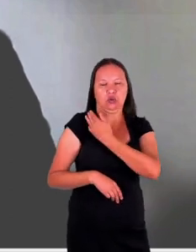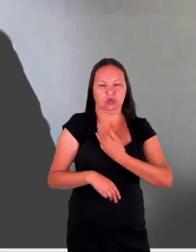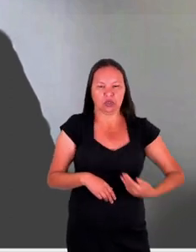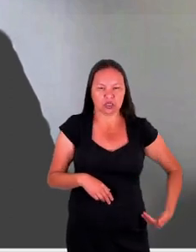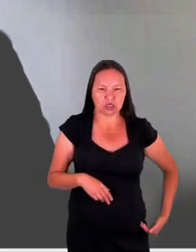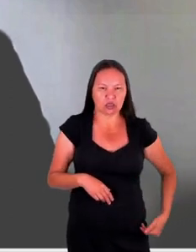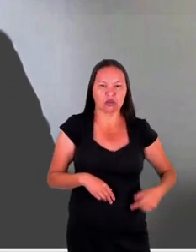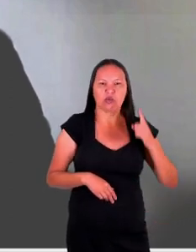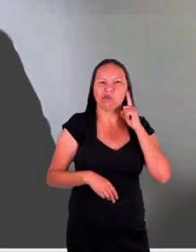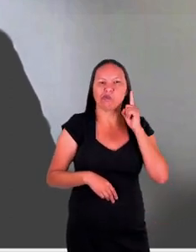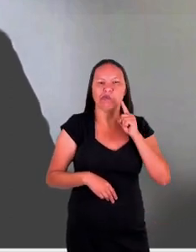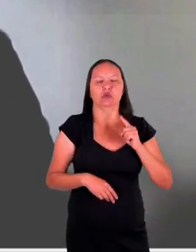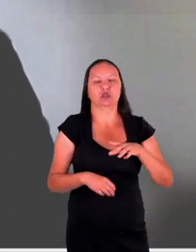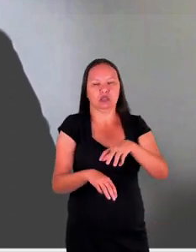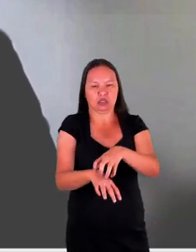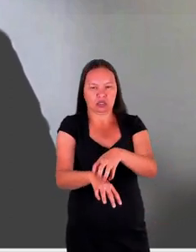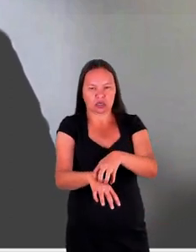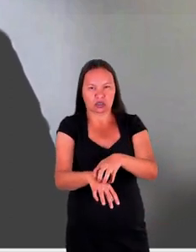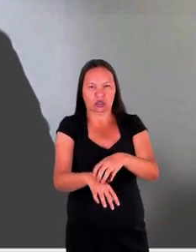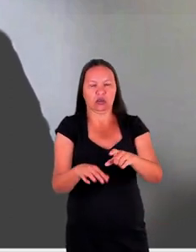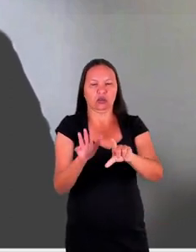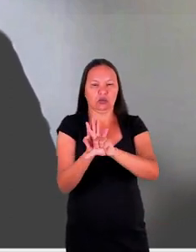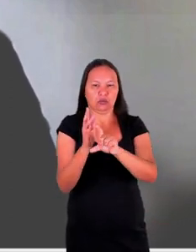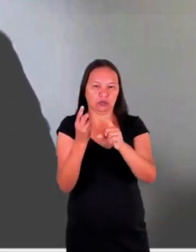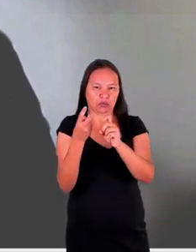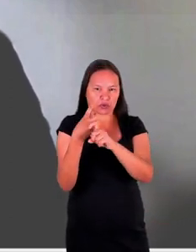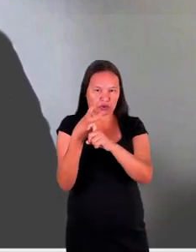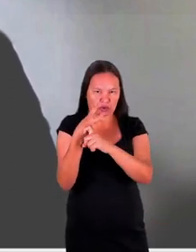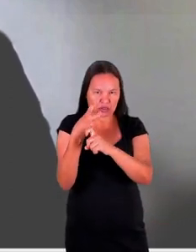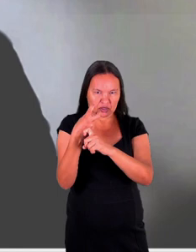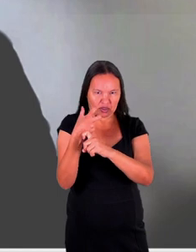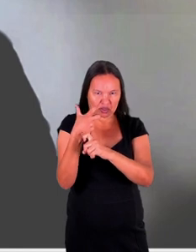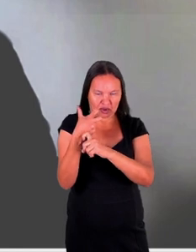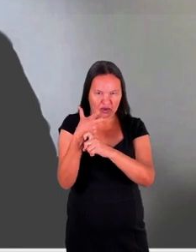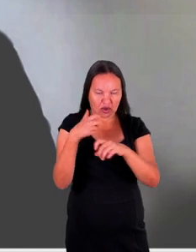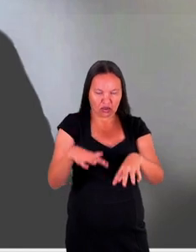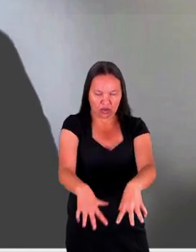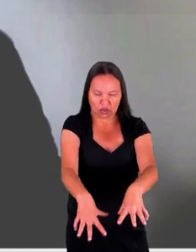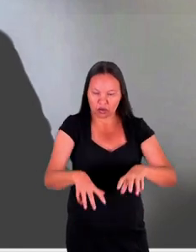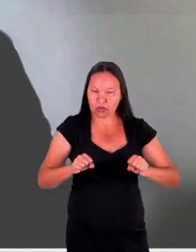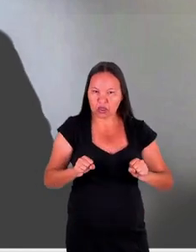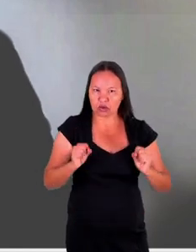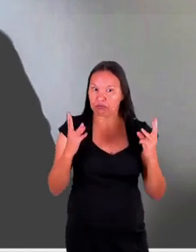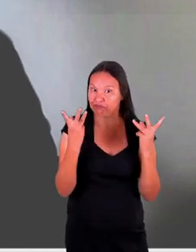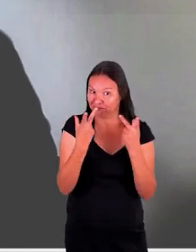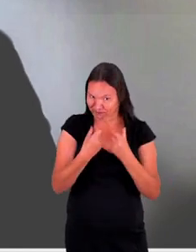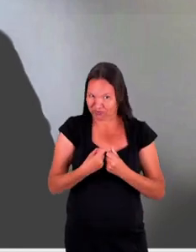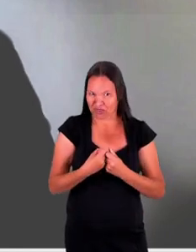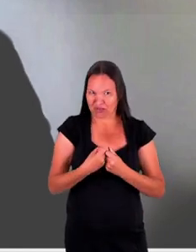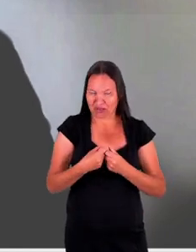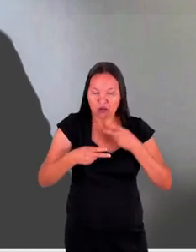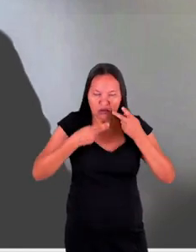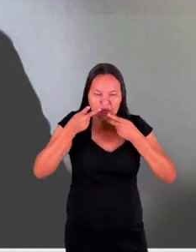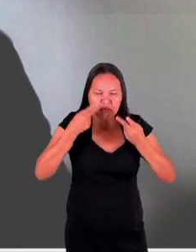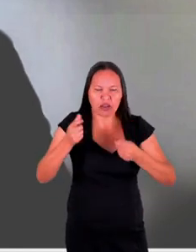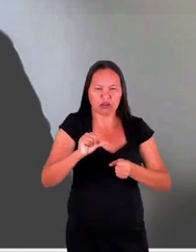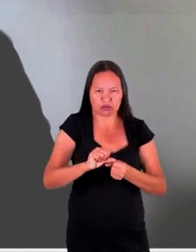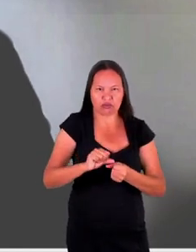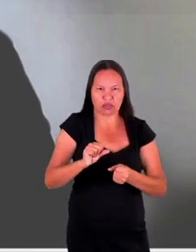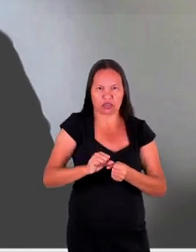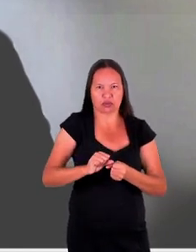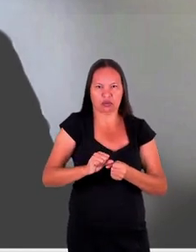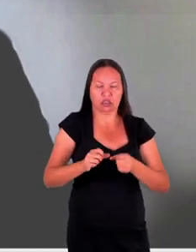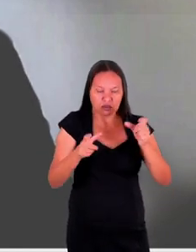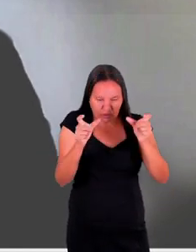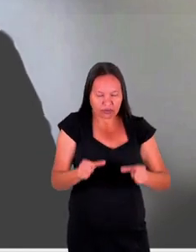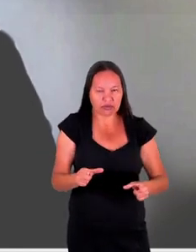Públicos dos Estados e, no caso do Poder Judiciário, tribunais de uma maneira geral, estabeleçam não apenas o que seja um tratamento